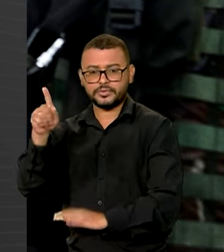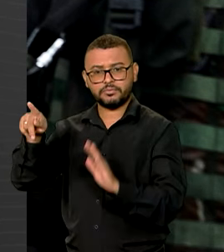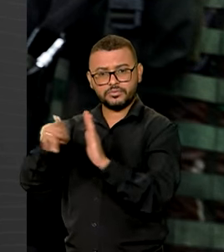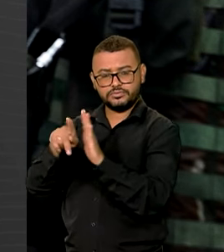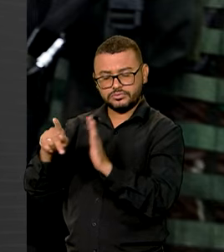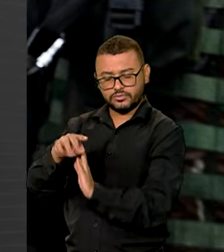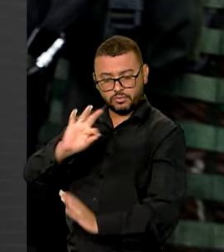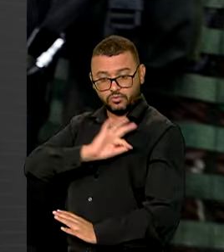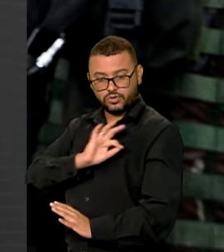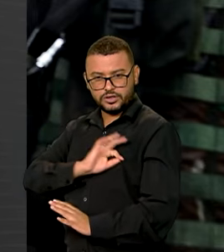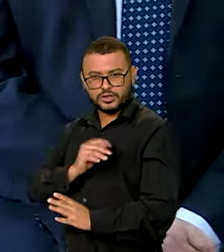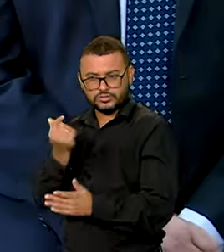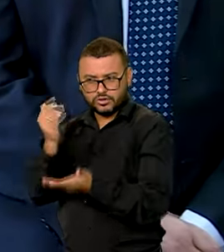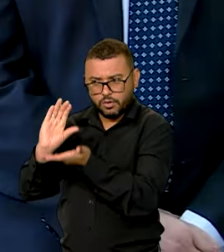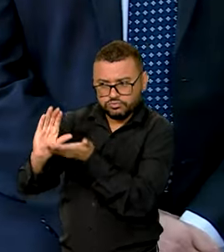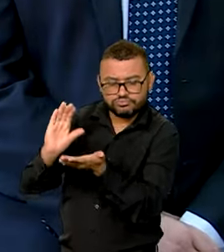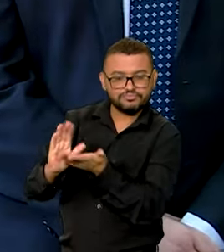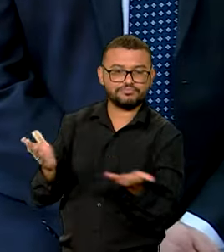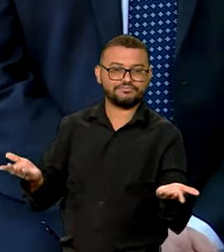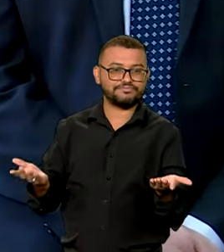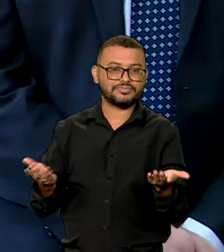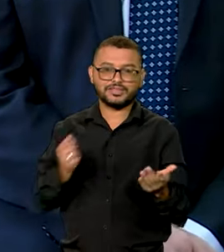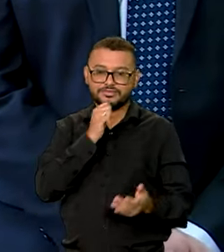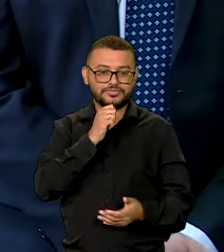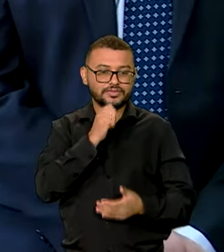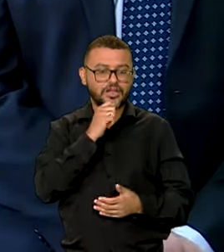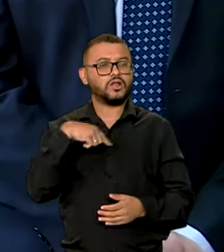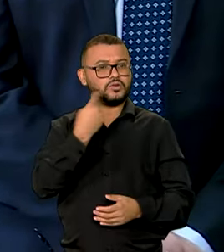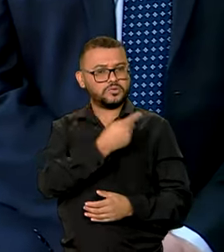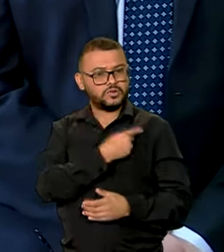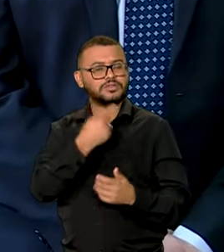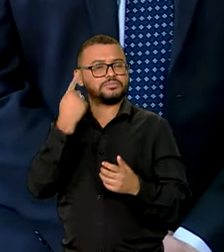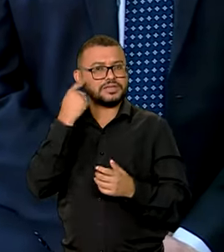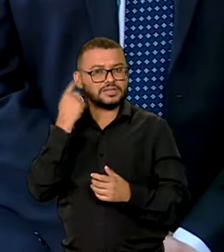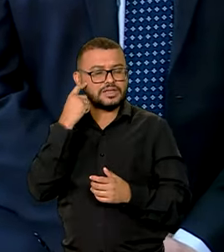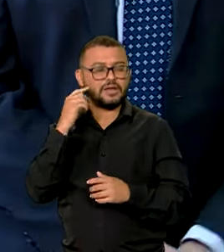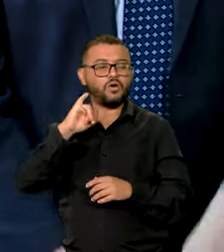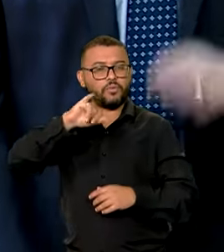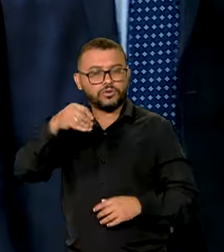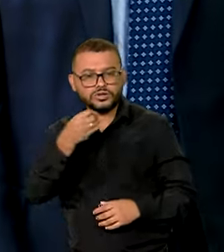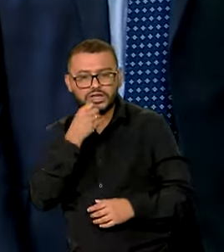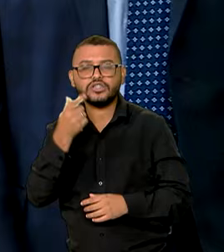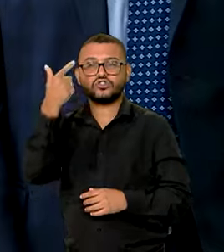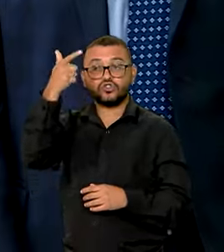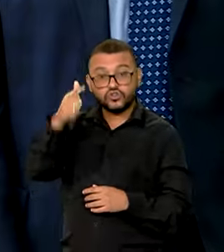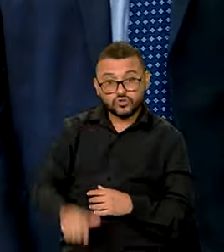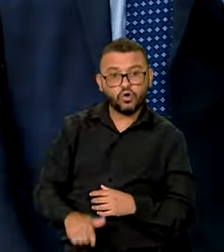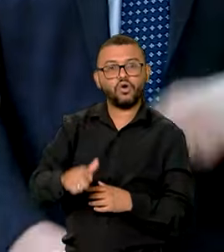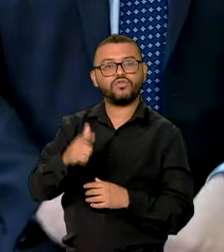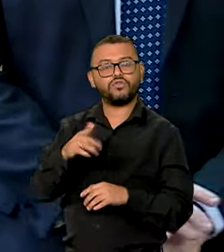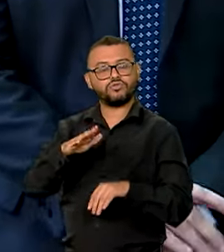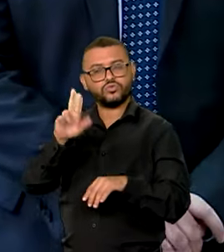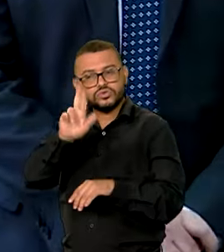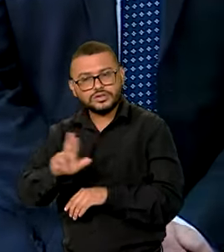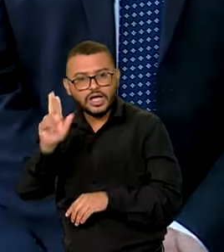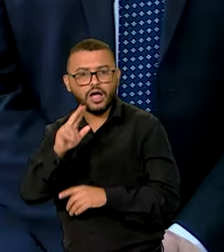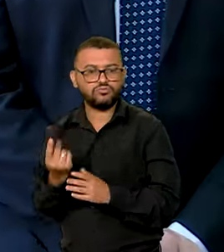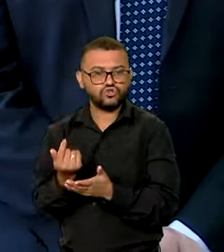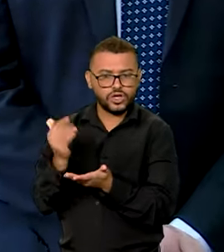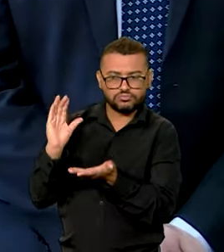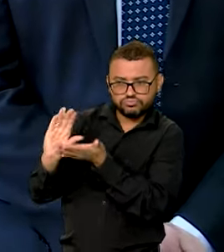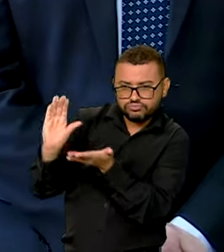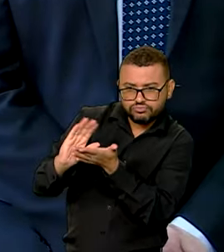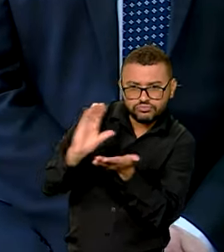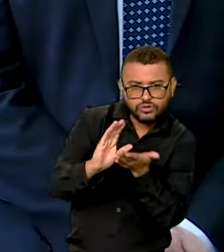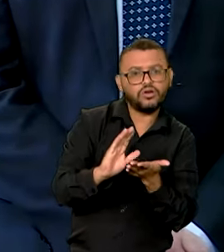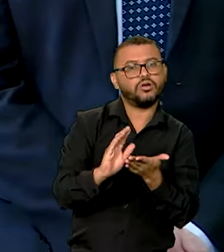Nacional Penitenciário. Expandimos as oportunidades para que esses recursos possam ser efetivamente executados.